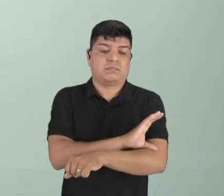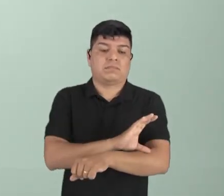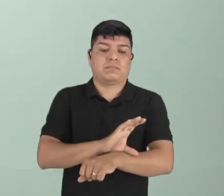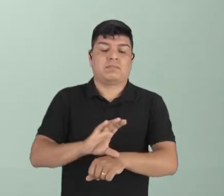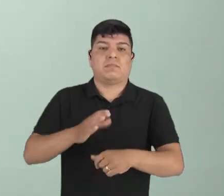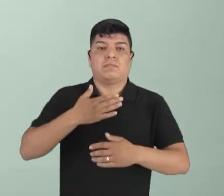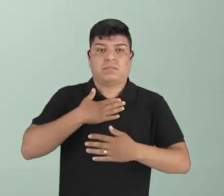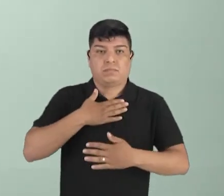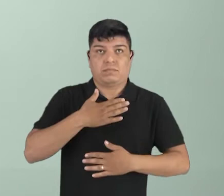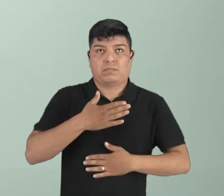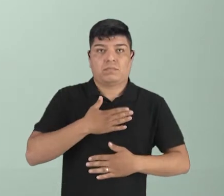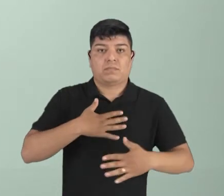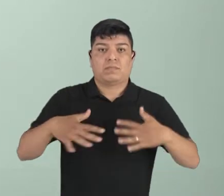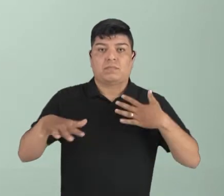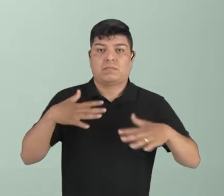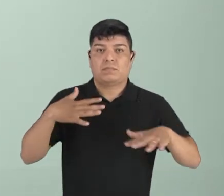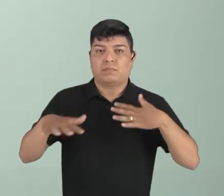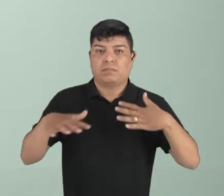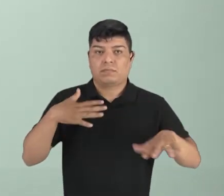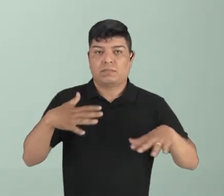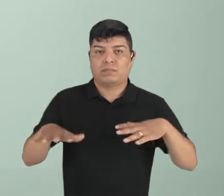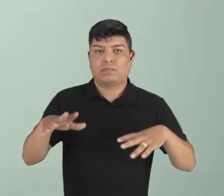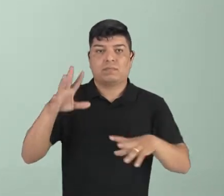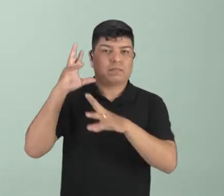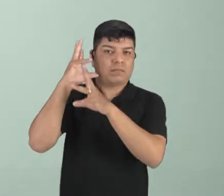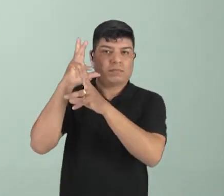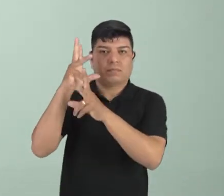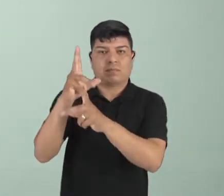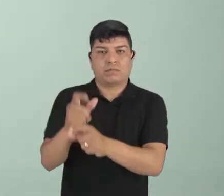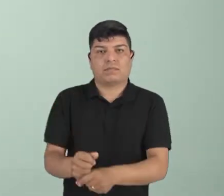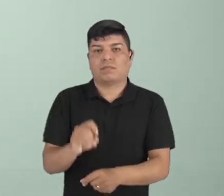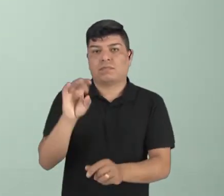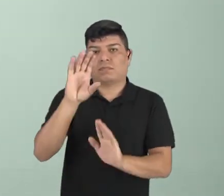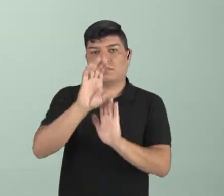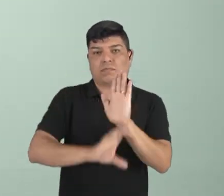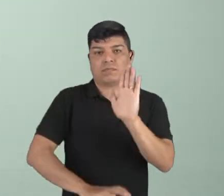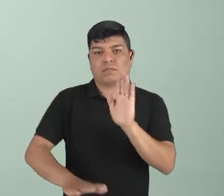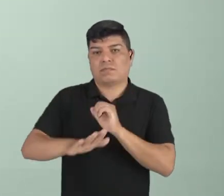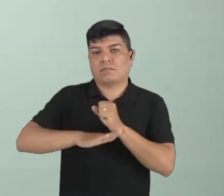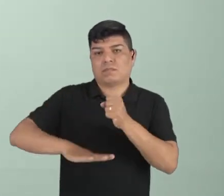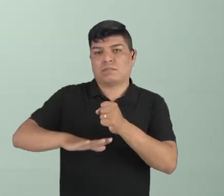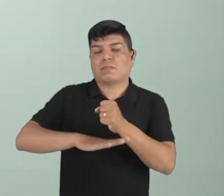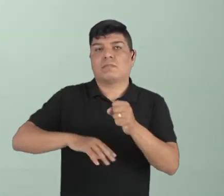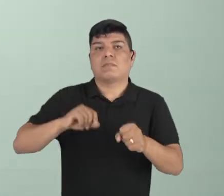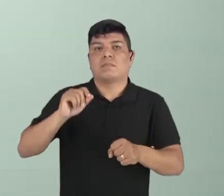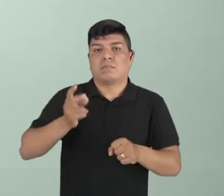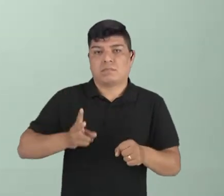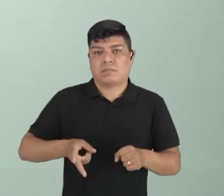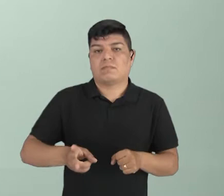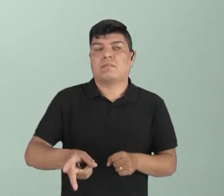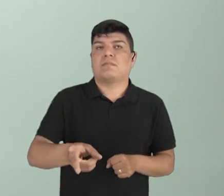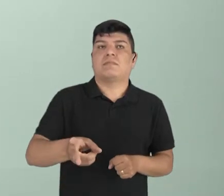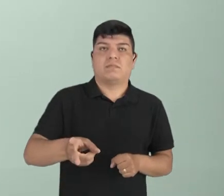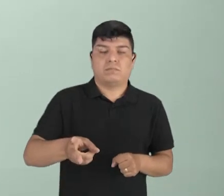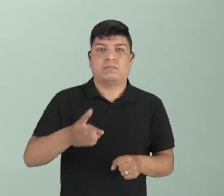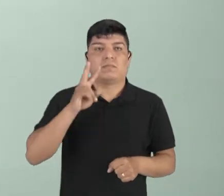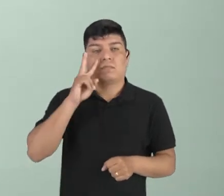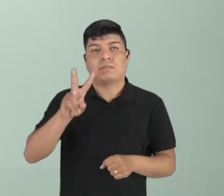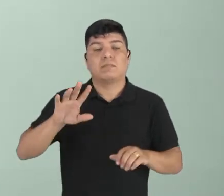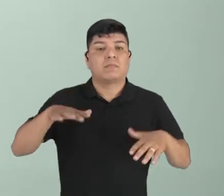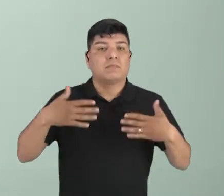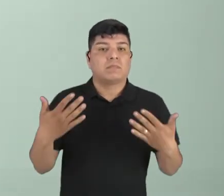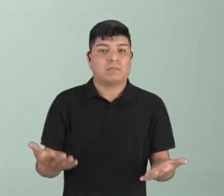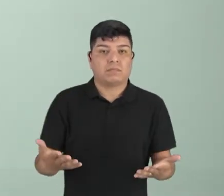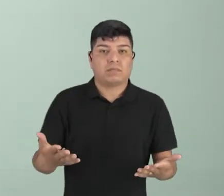corporal do movimento. Vamos relembrar apenas um conceito básico para então dar prosseguimento e ver quais